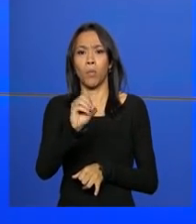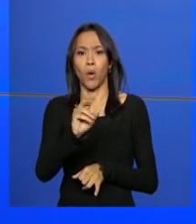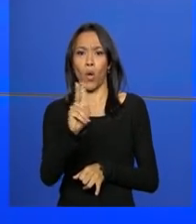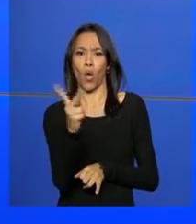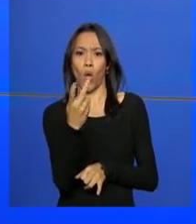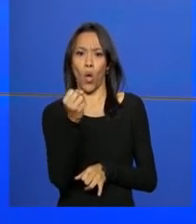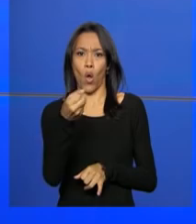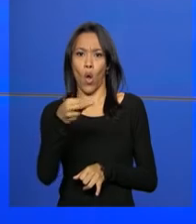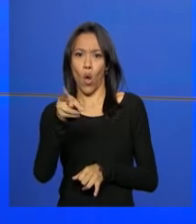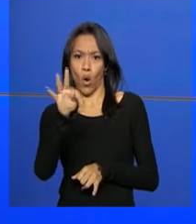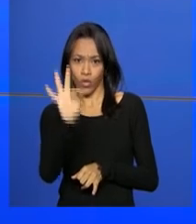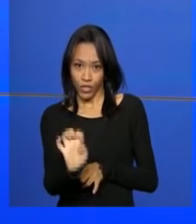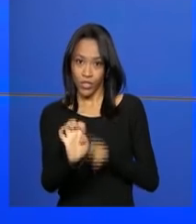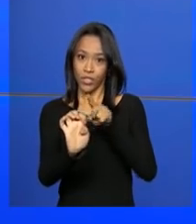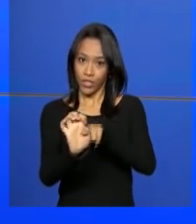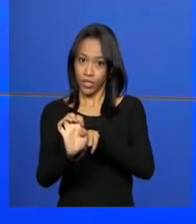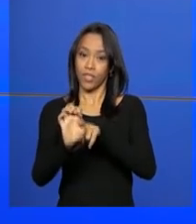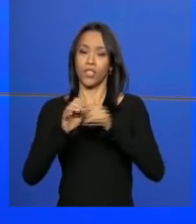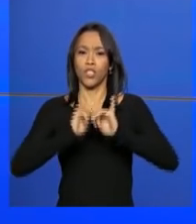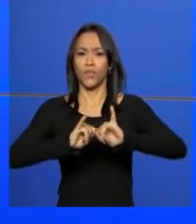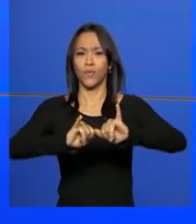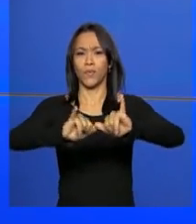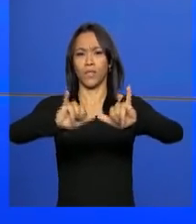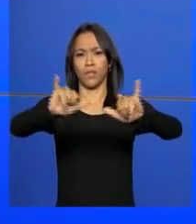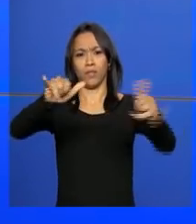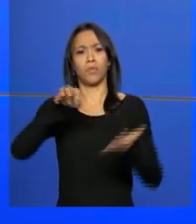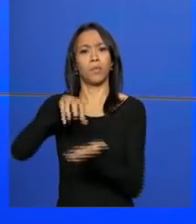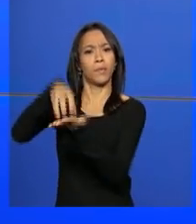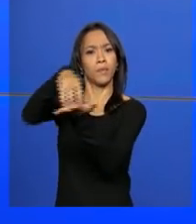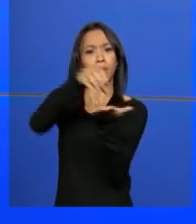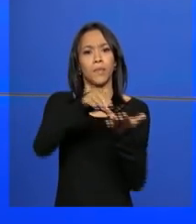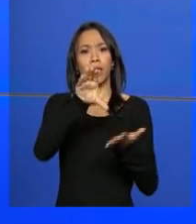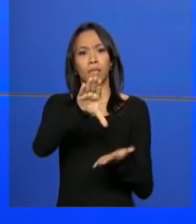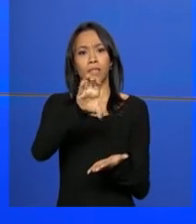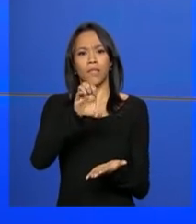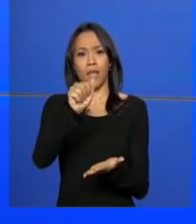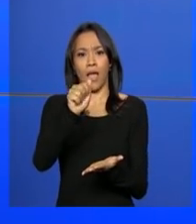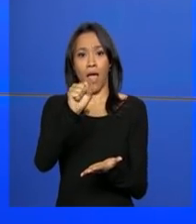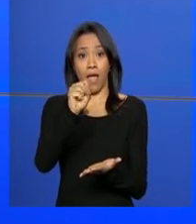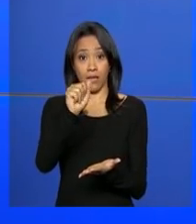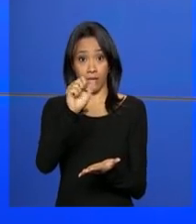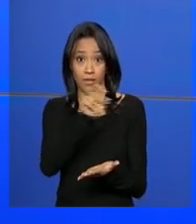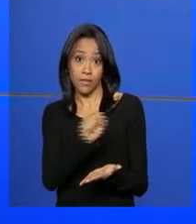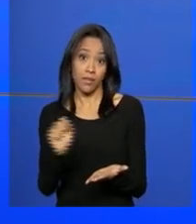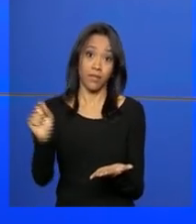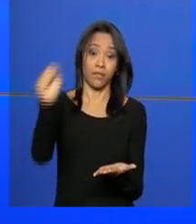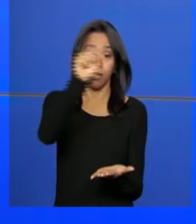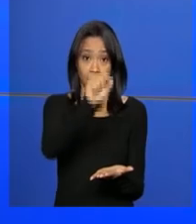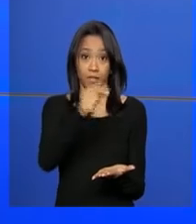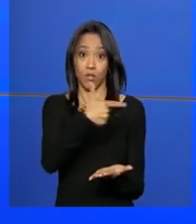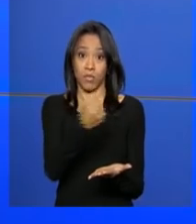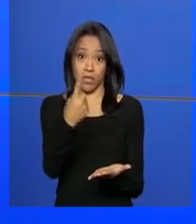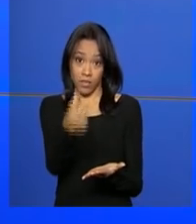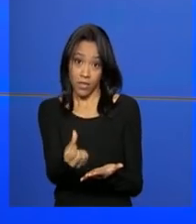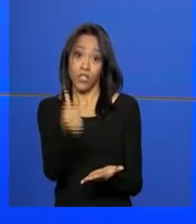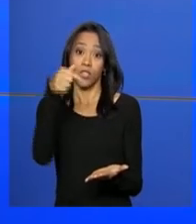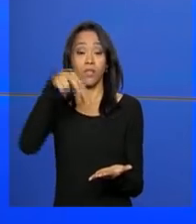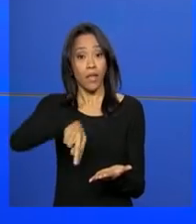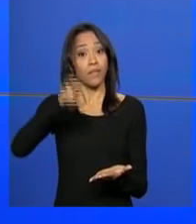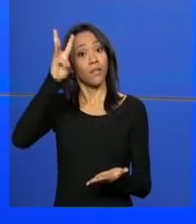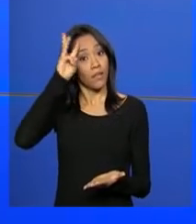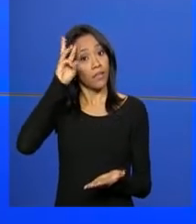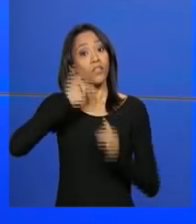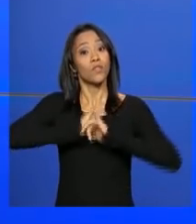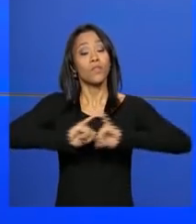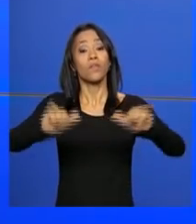hortigrangeiros nas SEASAS em 2016, divulgado nesta terça-feira pela Companhia Nacional de Abastecimento,